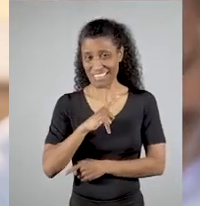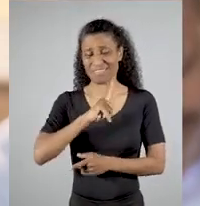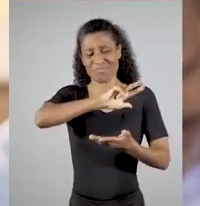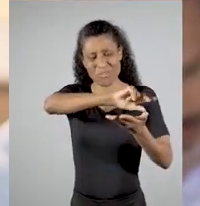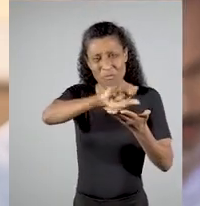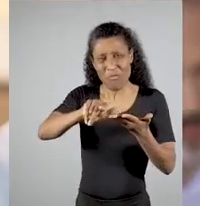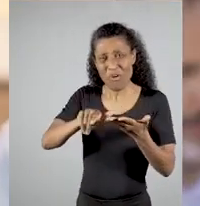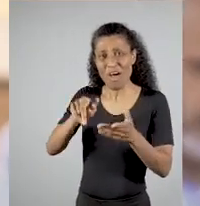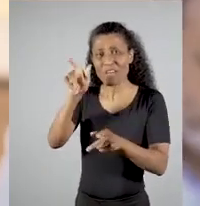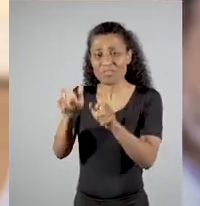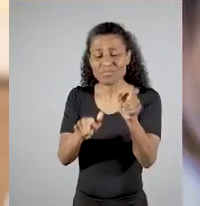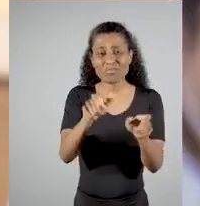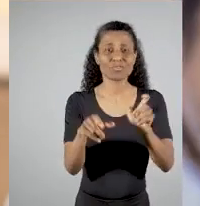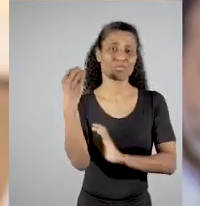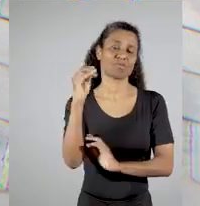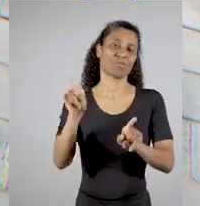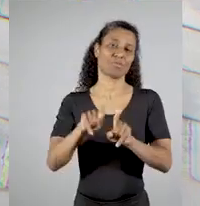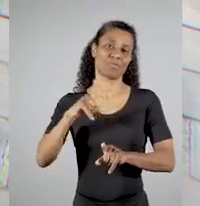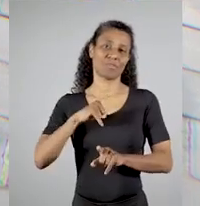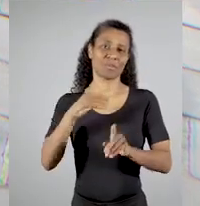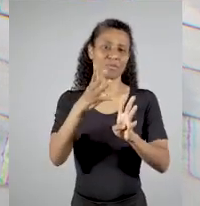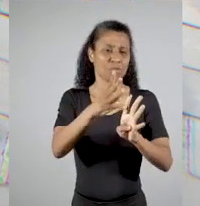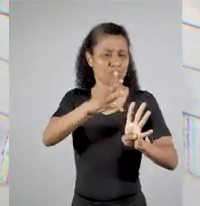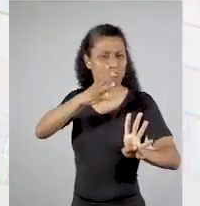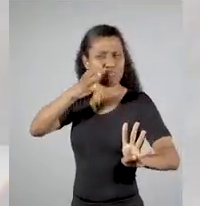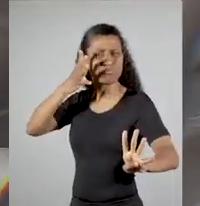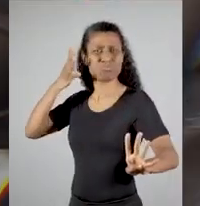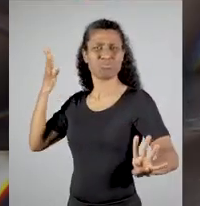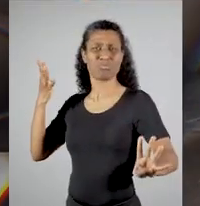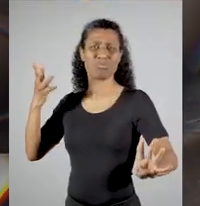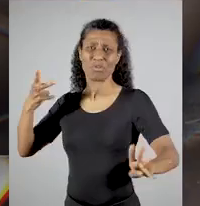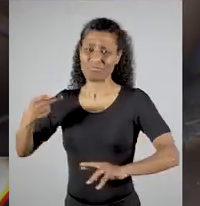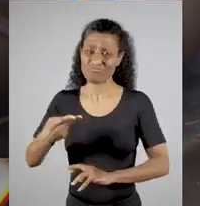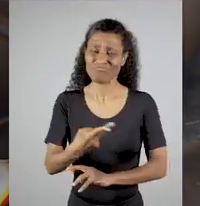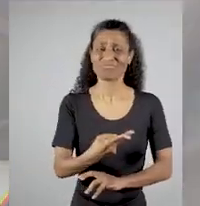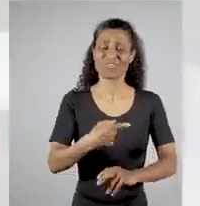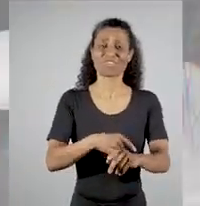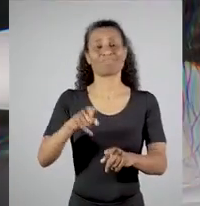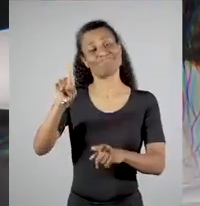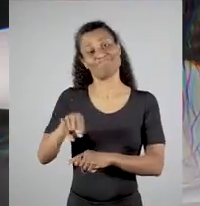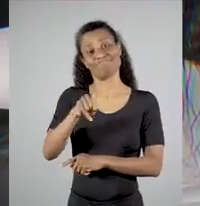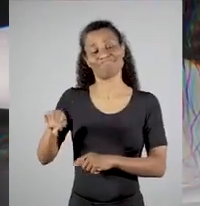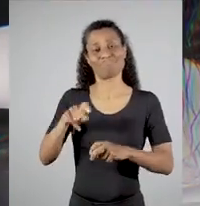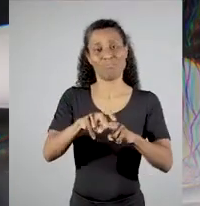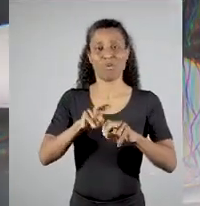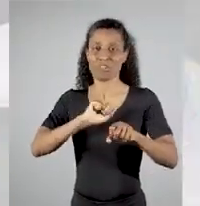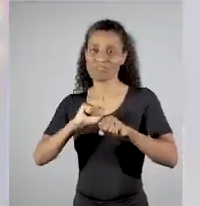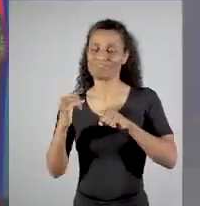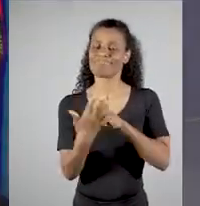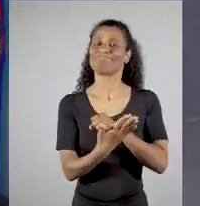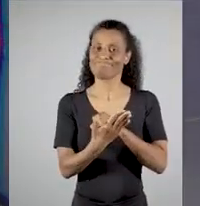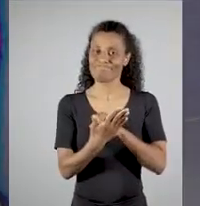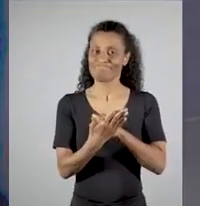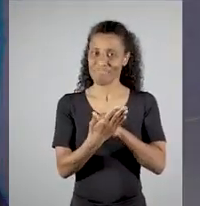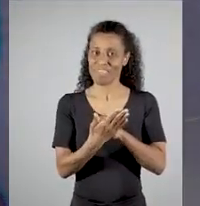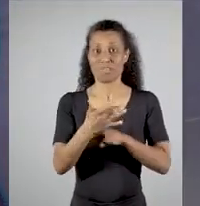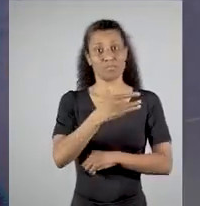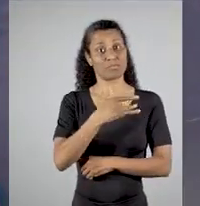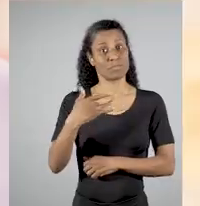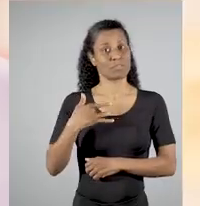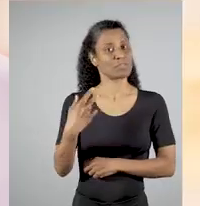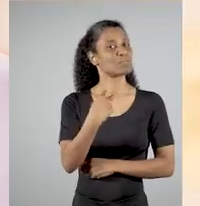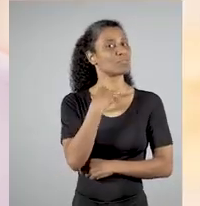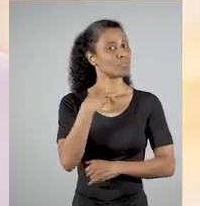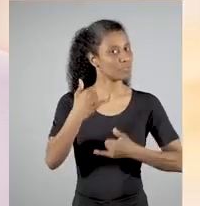é o mesmo de milhares de porto-alegreses. A fila interminável de exames, cirurgias pelo SUS, que foram adiados por causa da